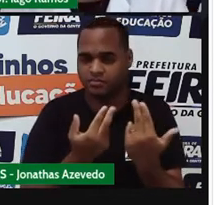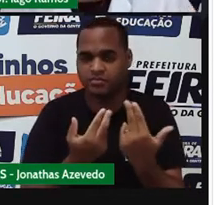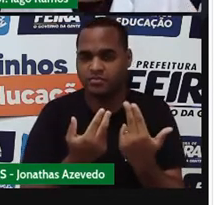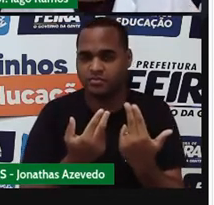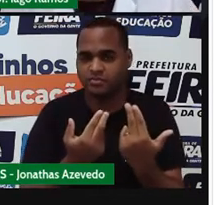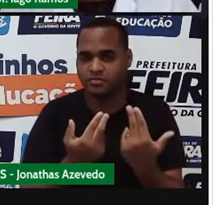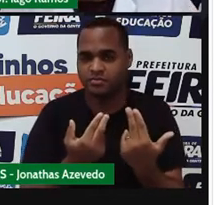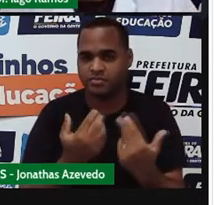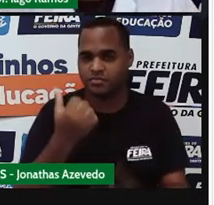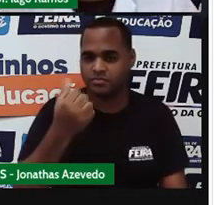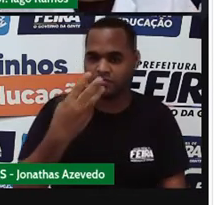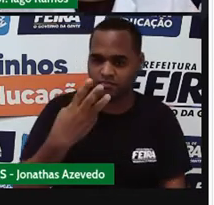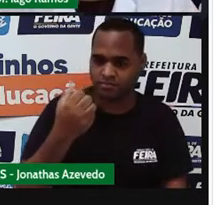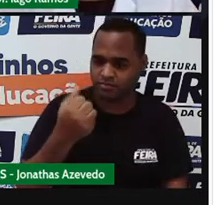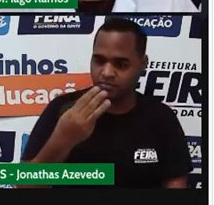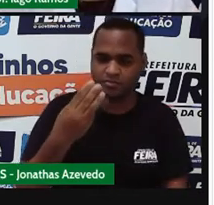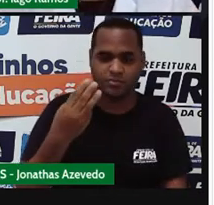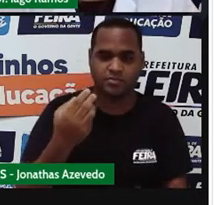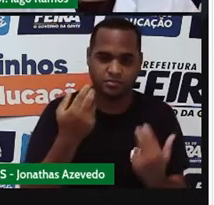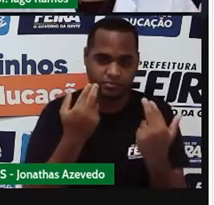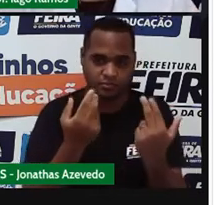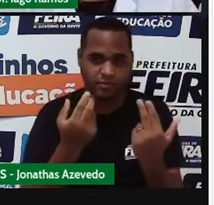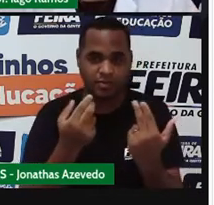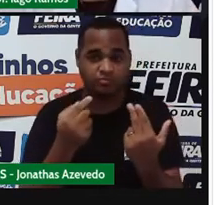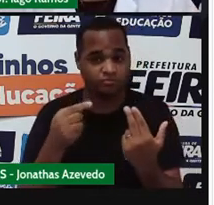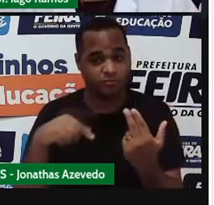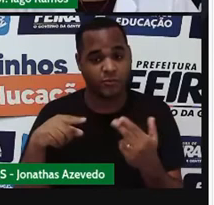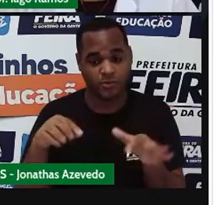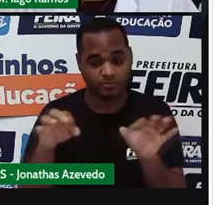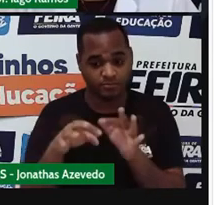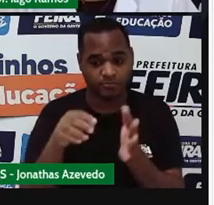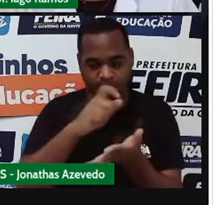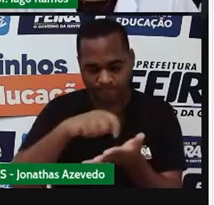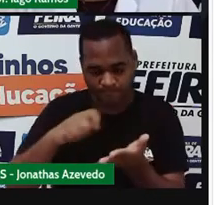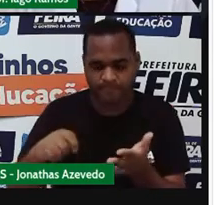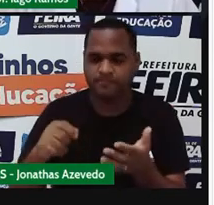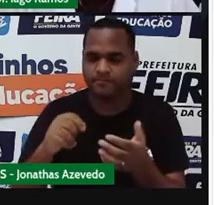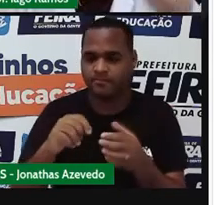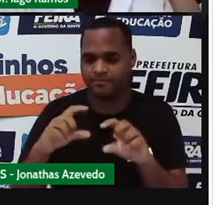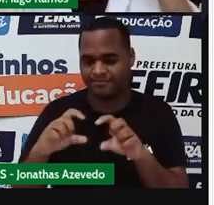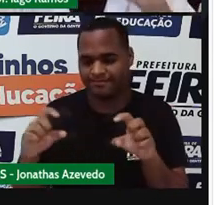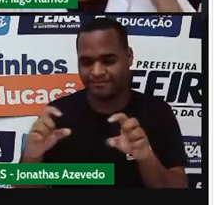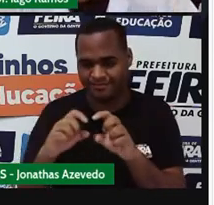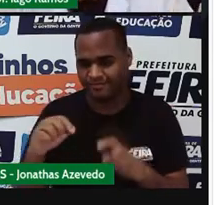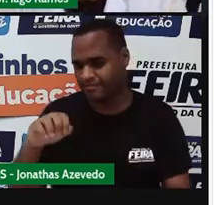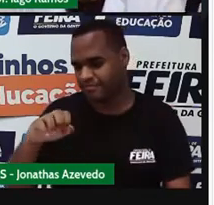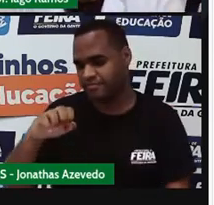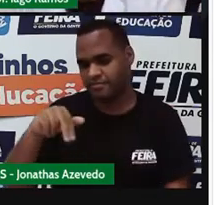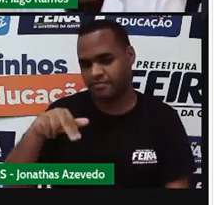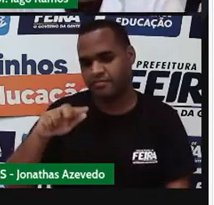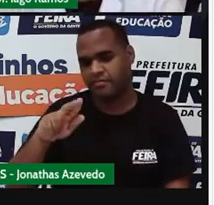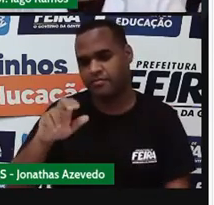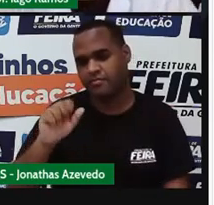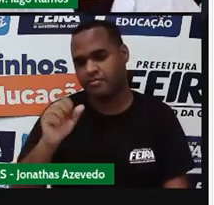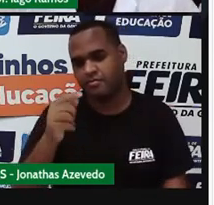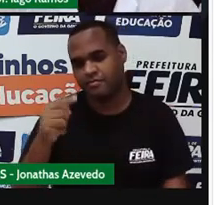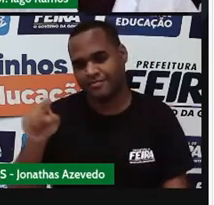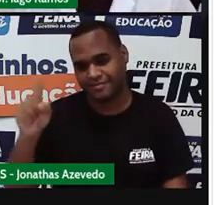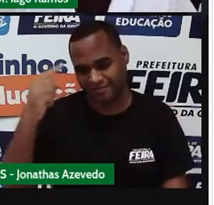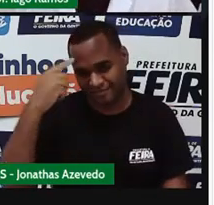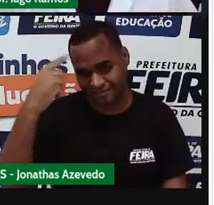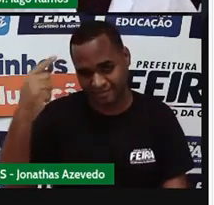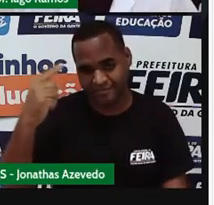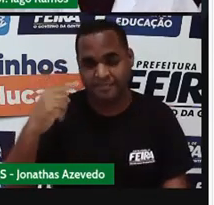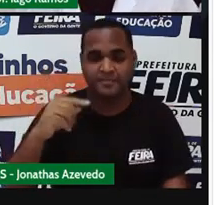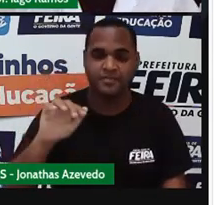Igual a 13. Então, a gente acabou de escrever a equação. Essa equação que a gente escreveu